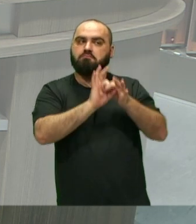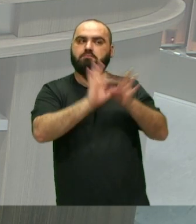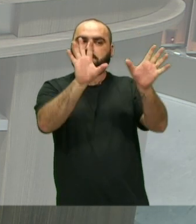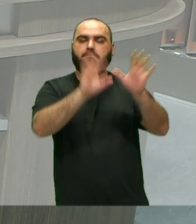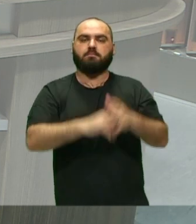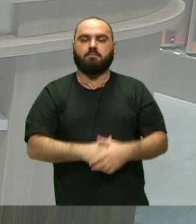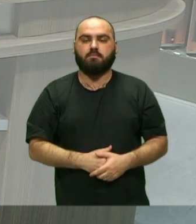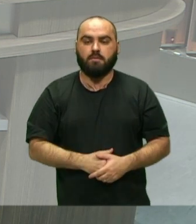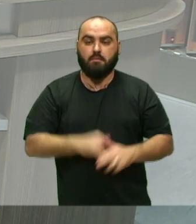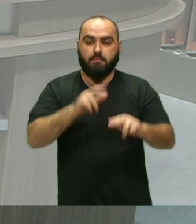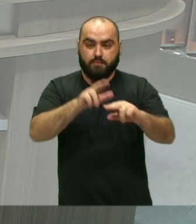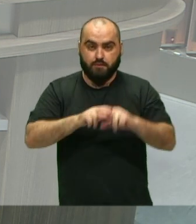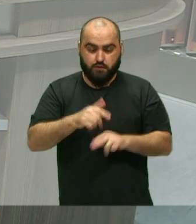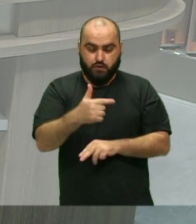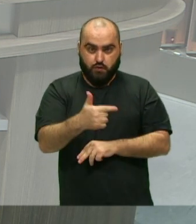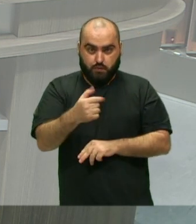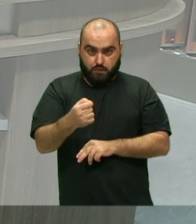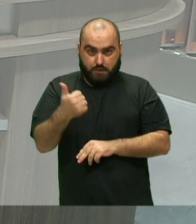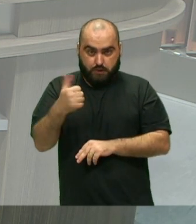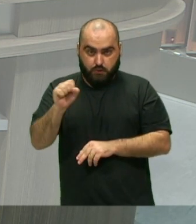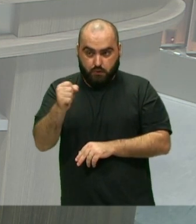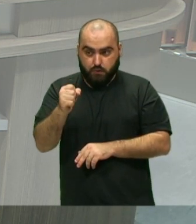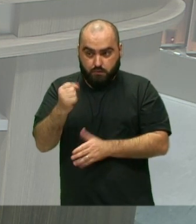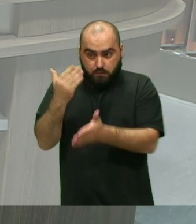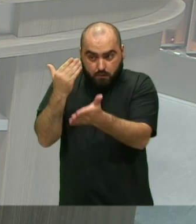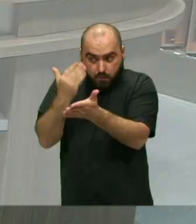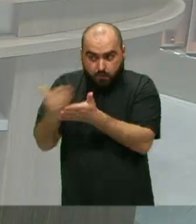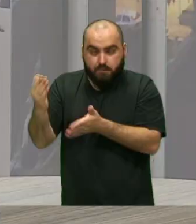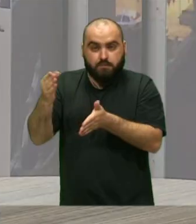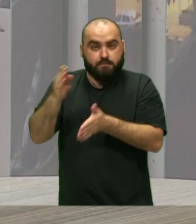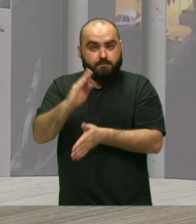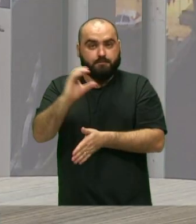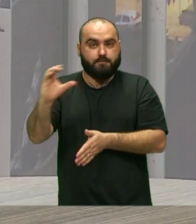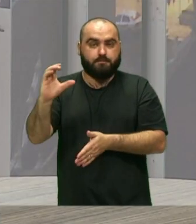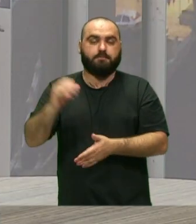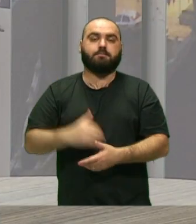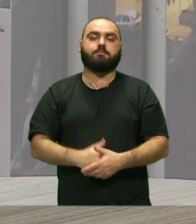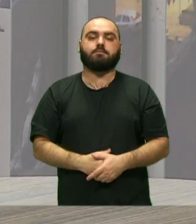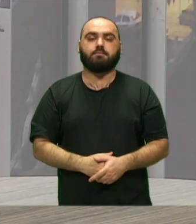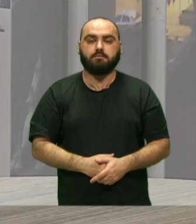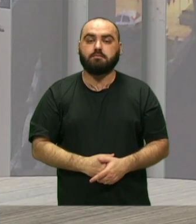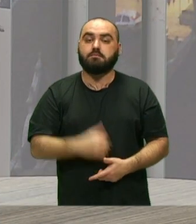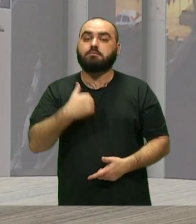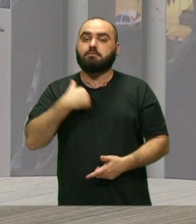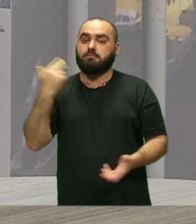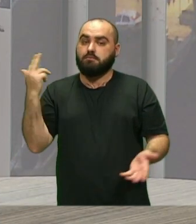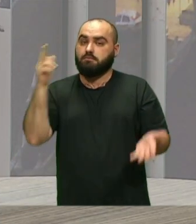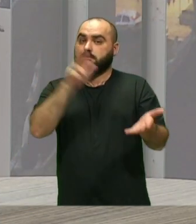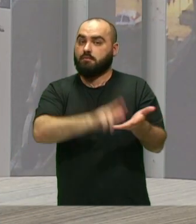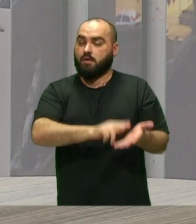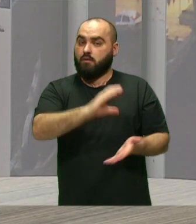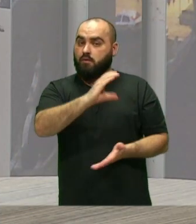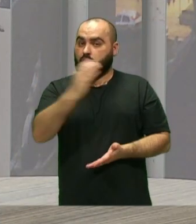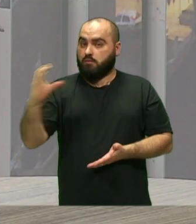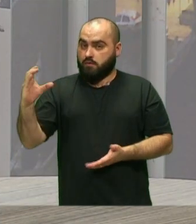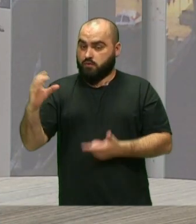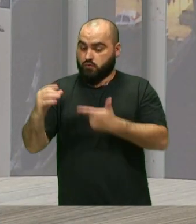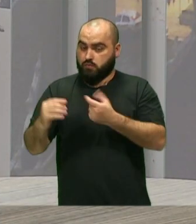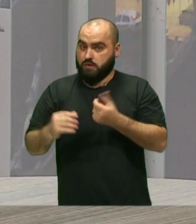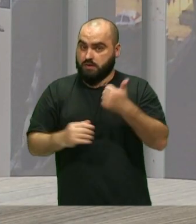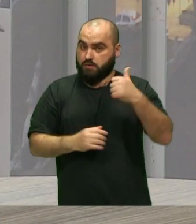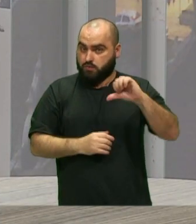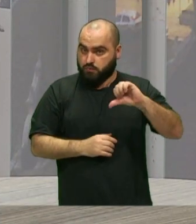O Baque Mulher Balneário Camboriú Surgiu E eu assumi Na coordenação Em 2019